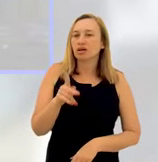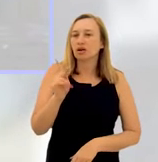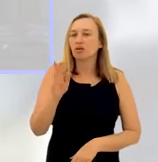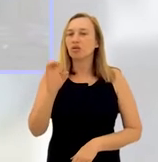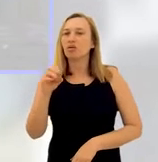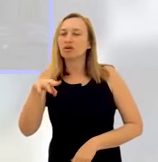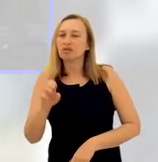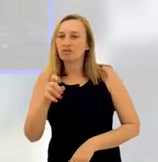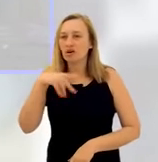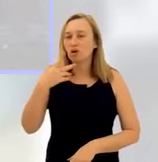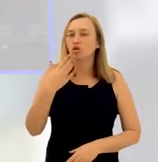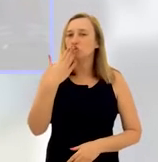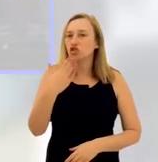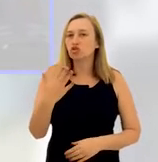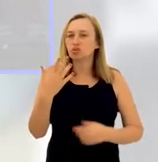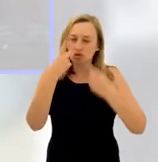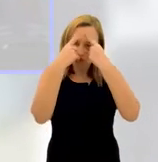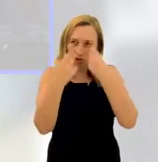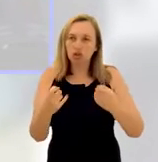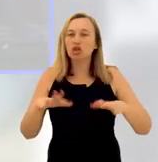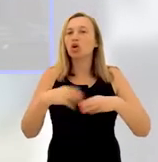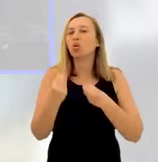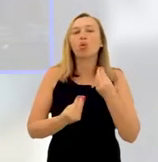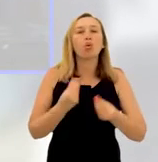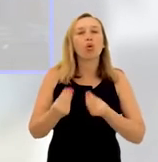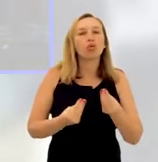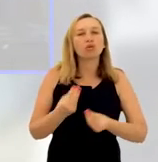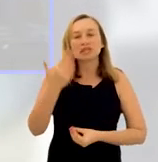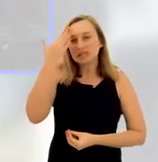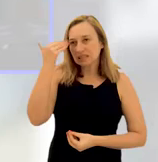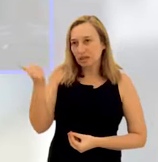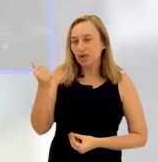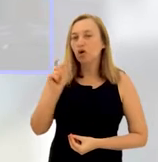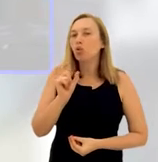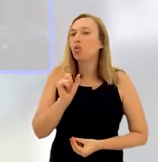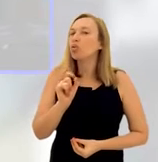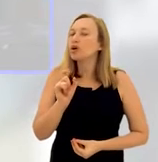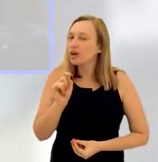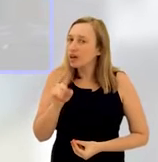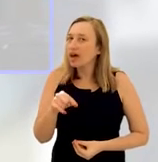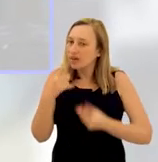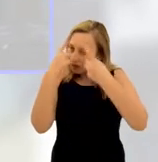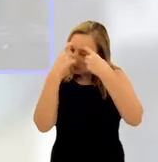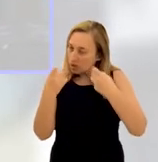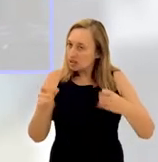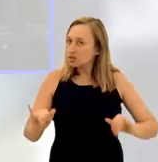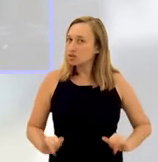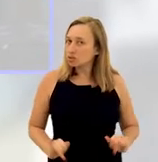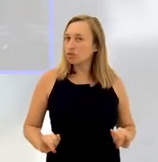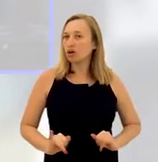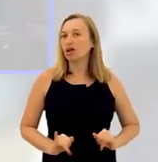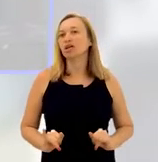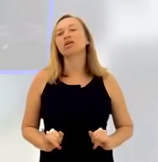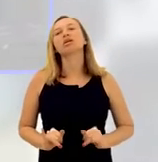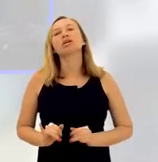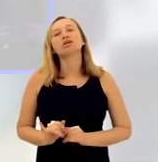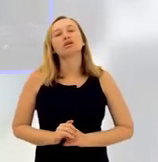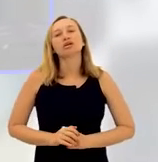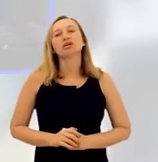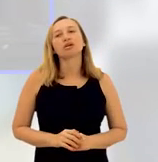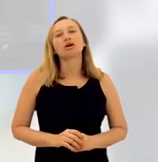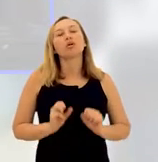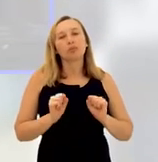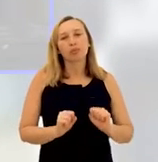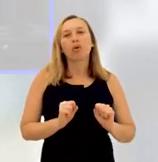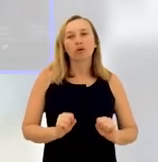professora Cone citou aí. Quais são os tipos de violência e como que a mulher identifica essa violência que ela está sofrendo, né, que é uma